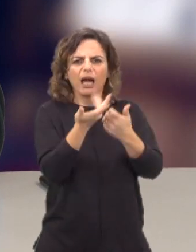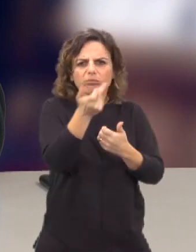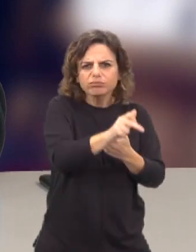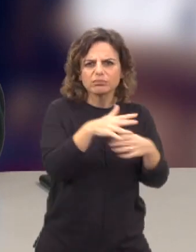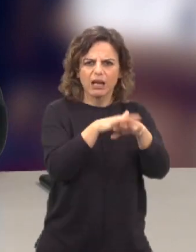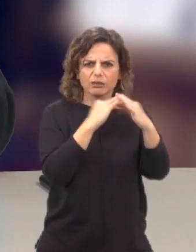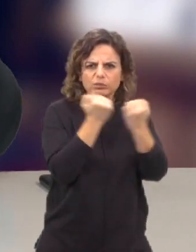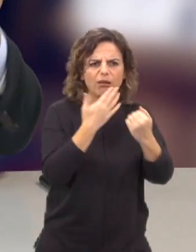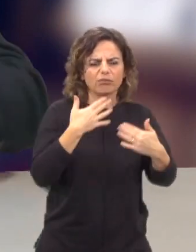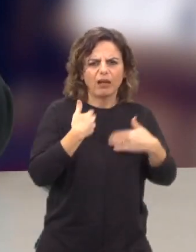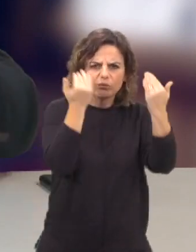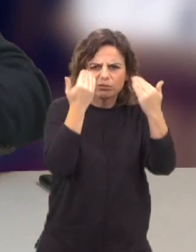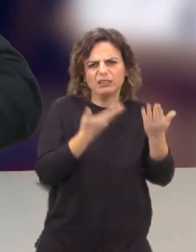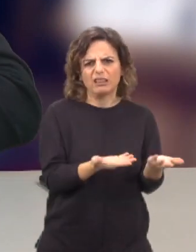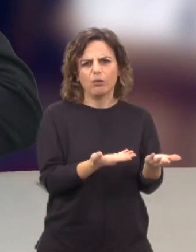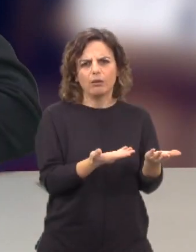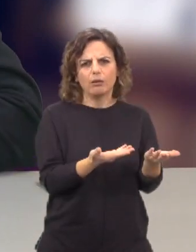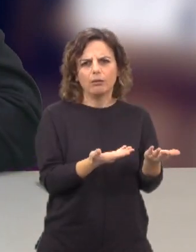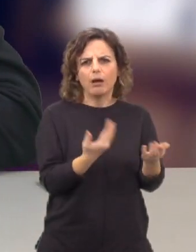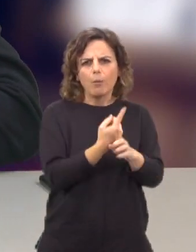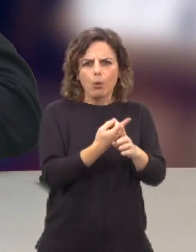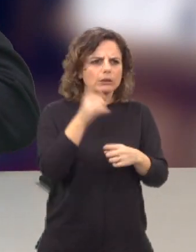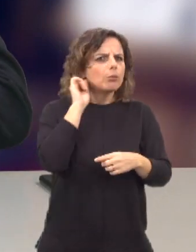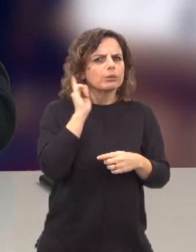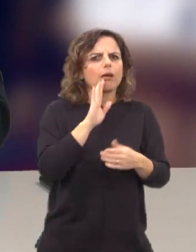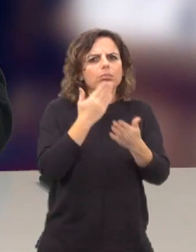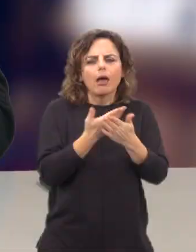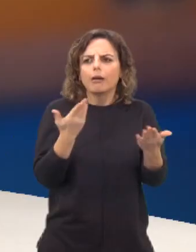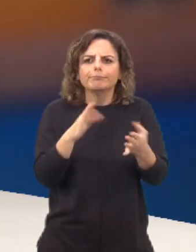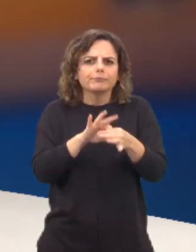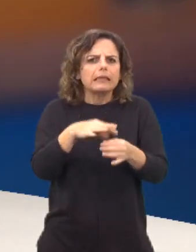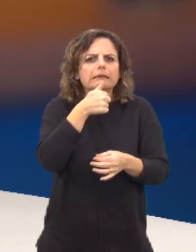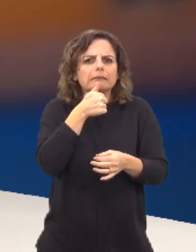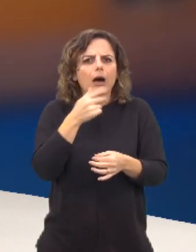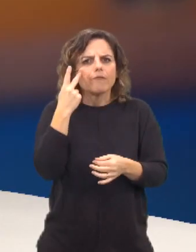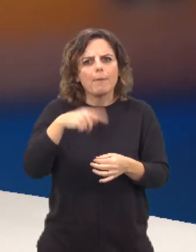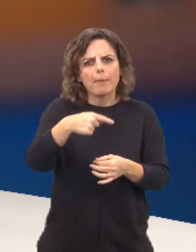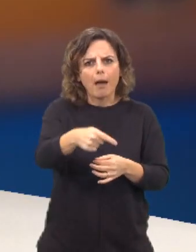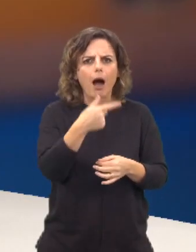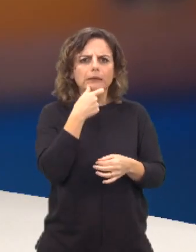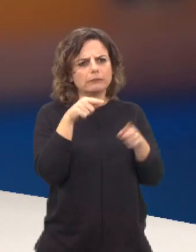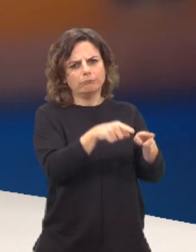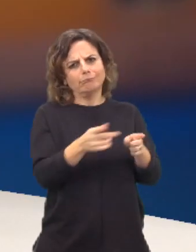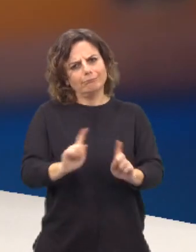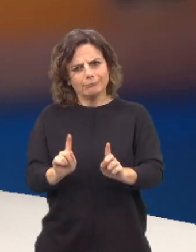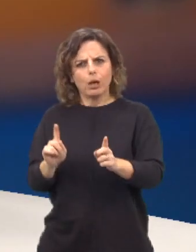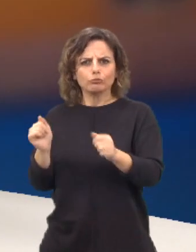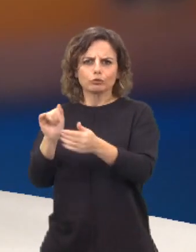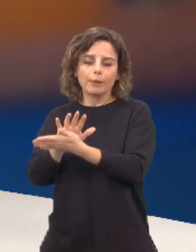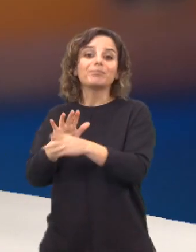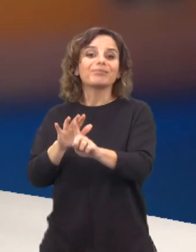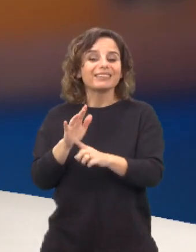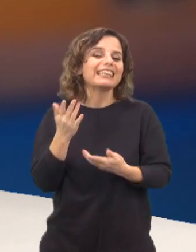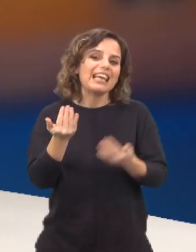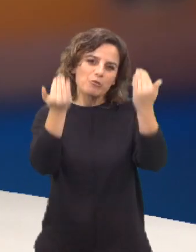conflito, enfim, qualquer coisa que pode ser importante para as decisões que precisamos tomar. Falamos aqui na informação em